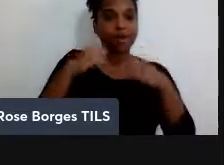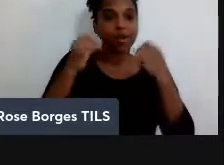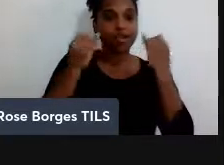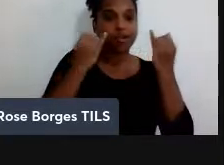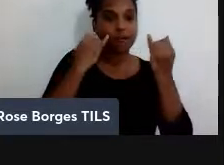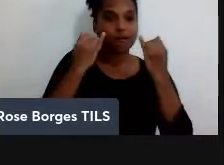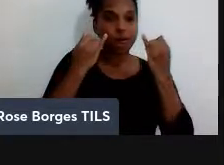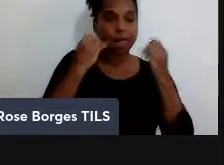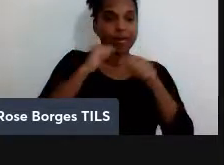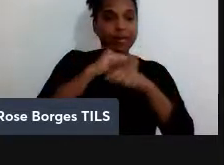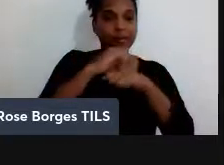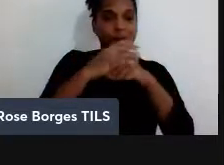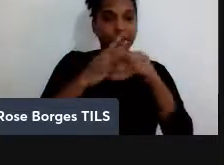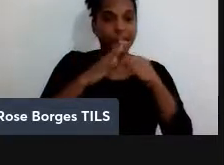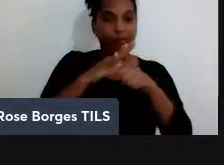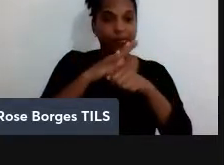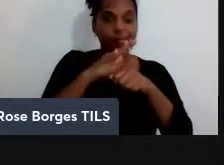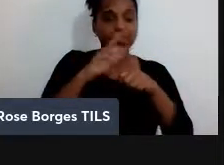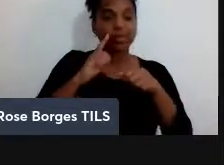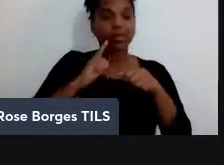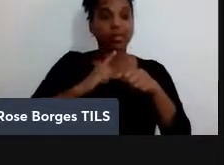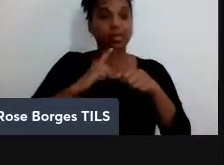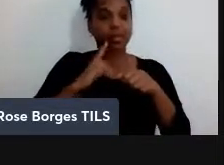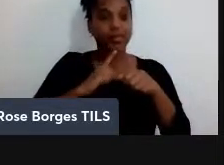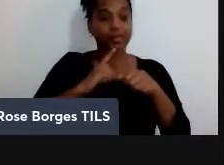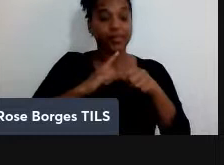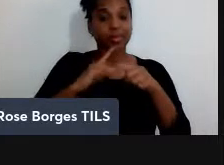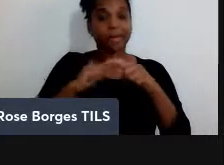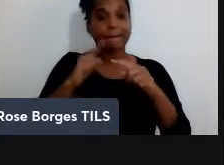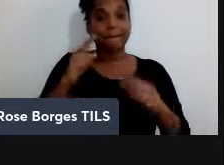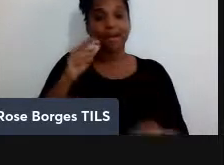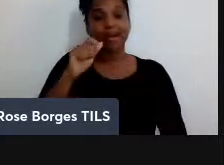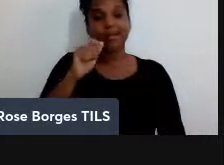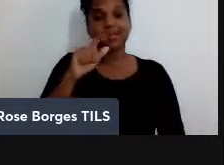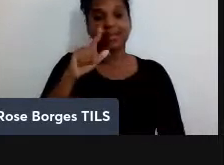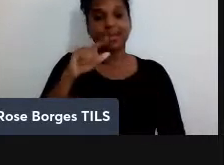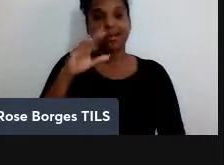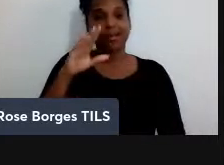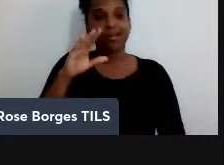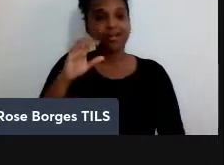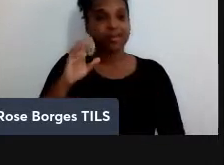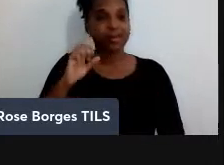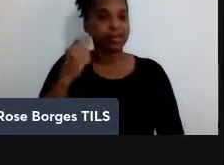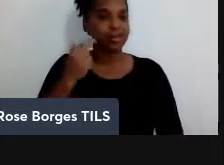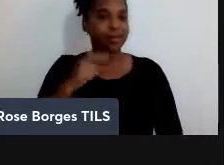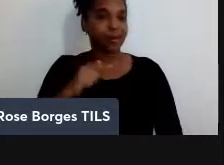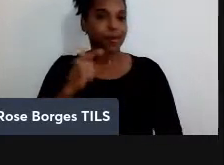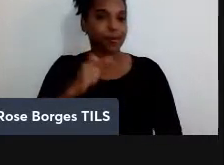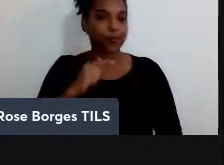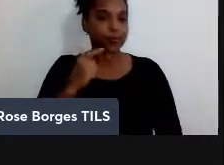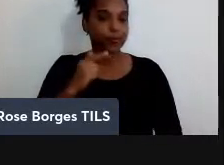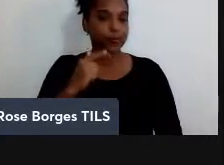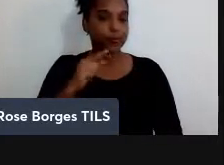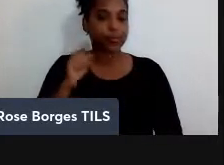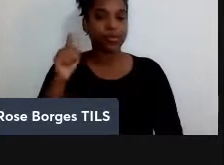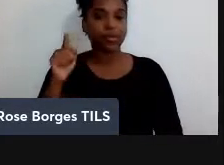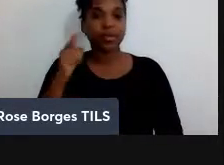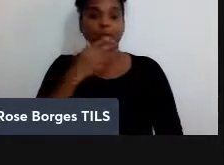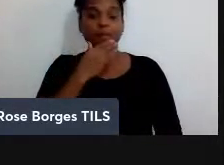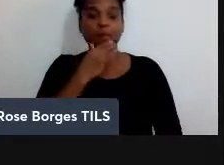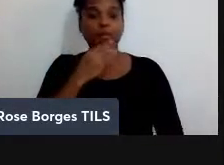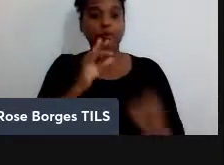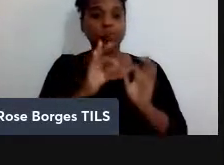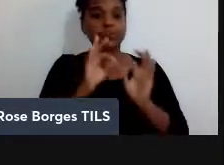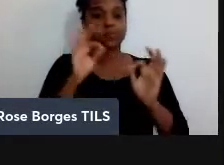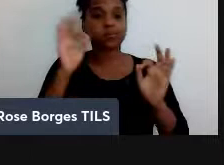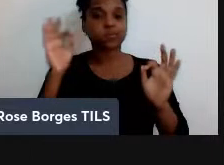contém via esse canal. Mas a Alice, ela não tem esse canal quântico, porque o Bob está muito distante, ela não tem